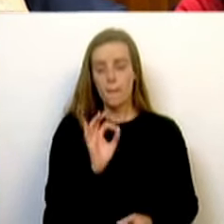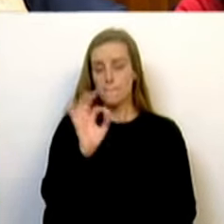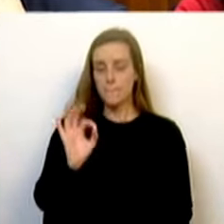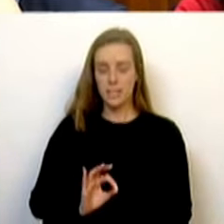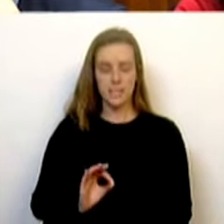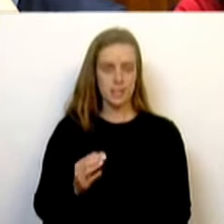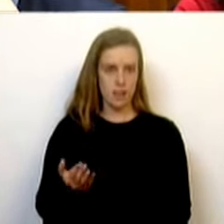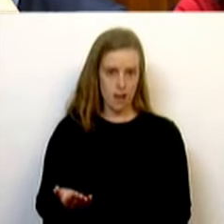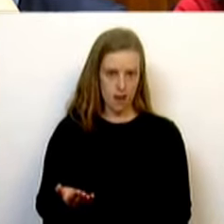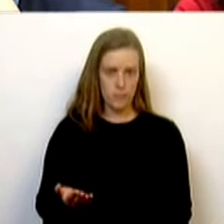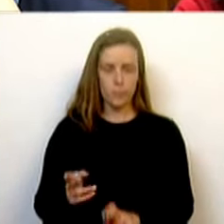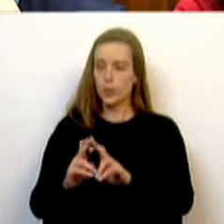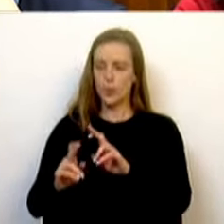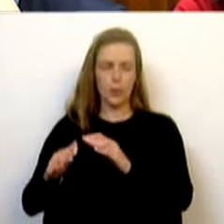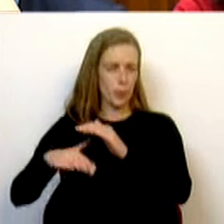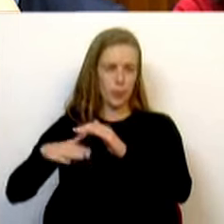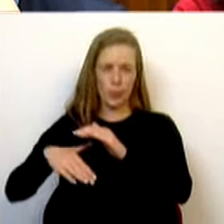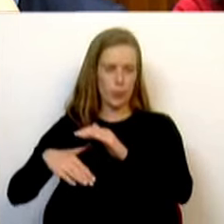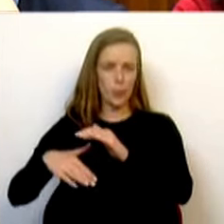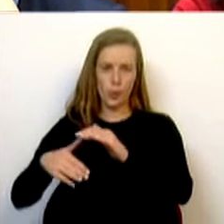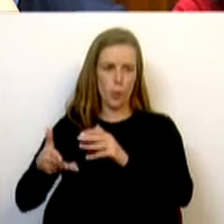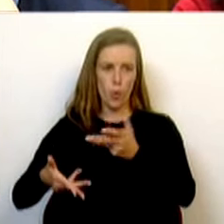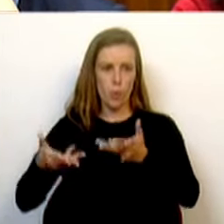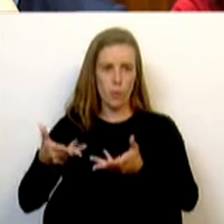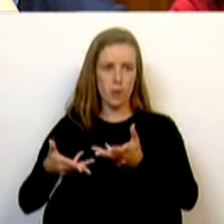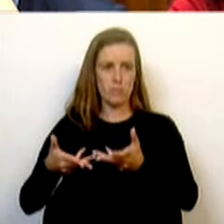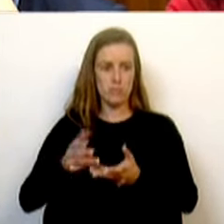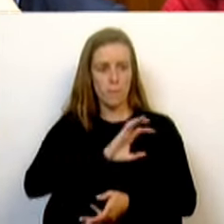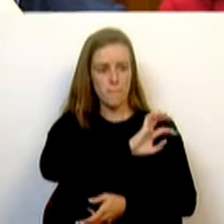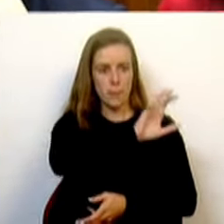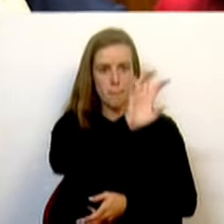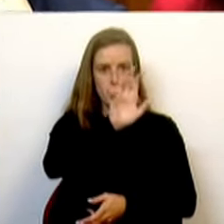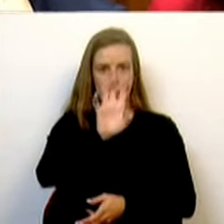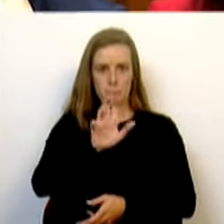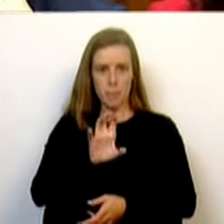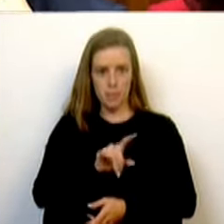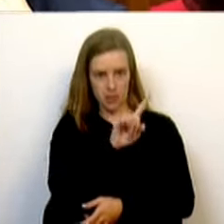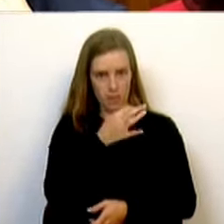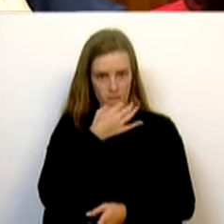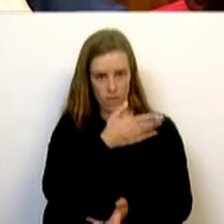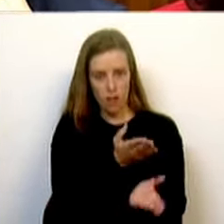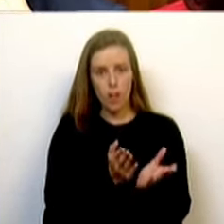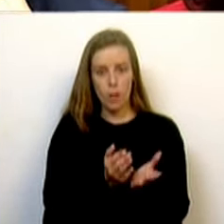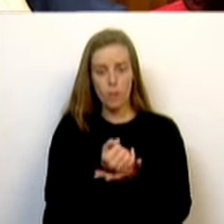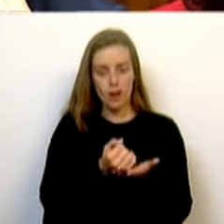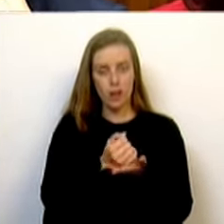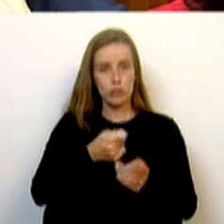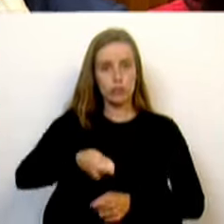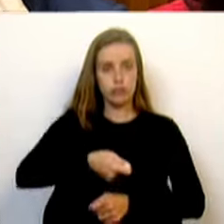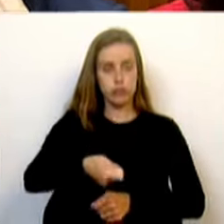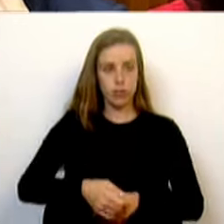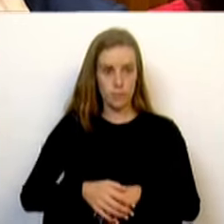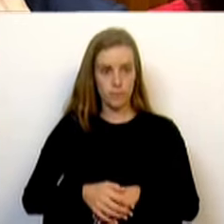muitíssimo inferior ao que é habitual no conjunto dos países que refere de recurso ao mercado de arrendamento.